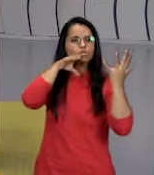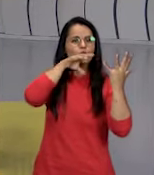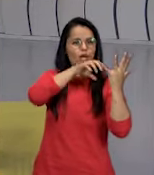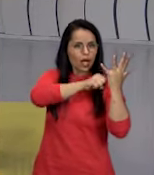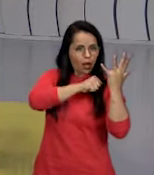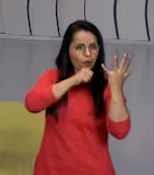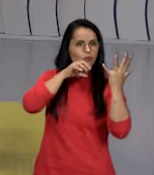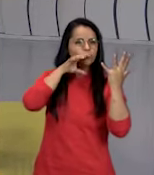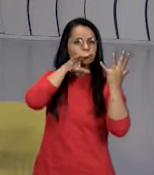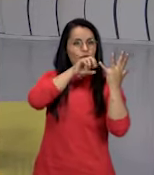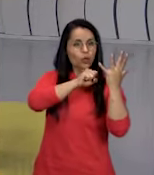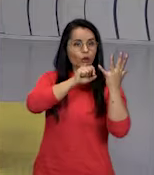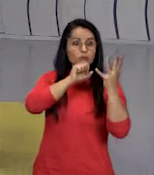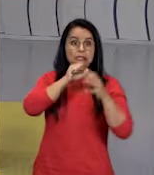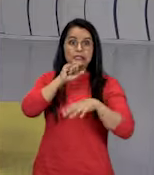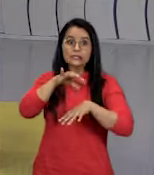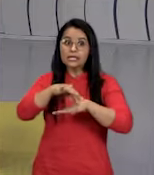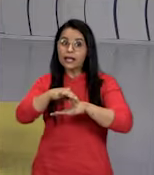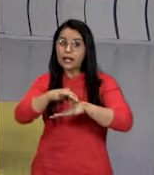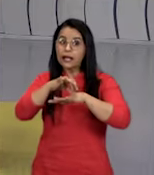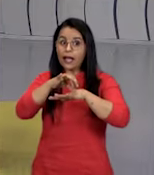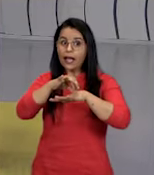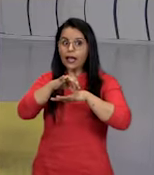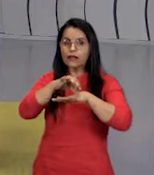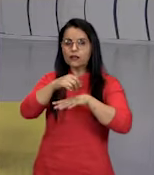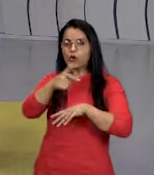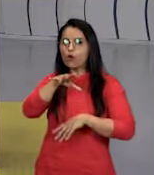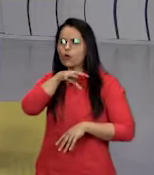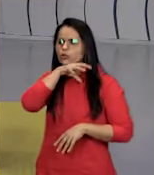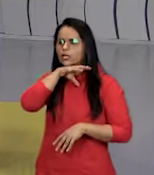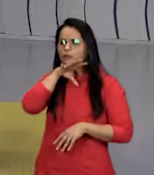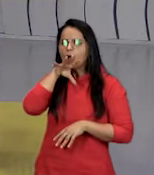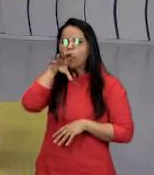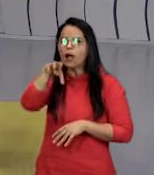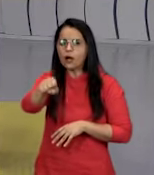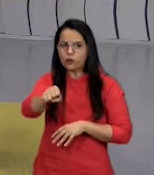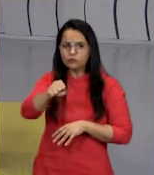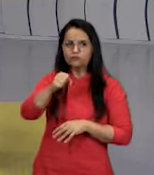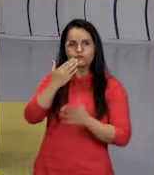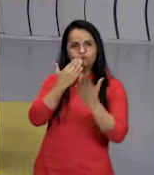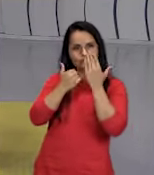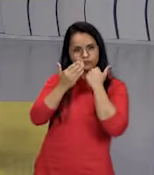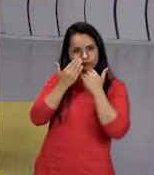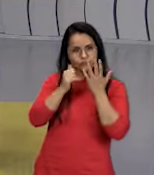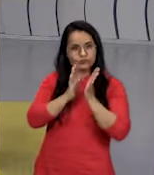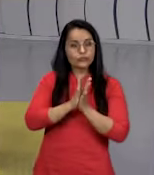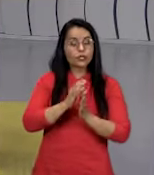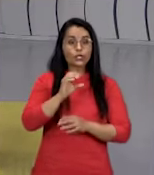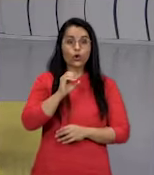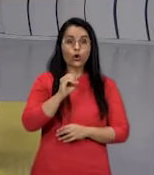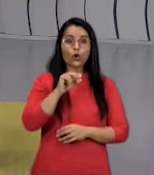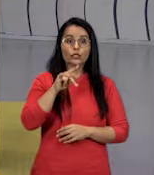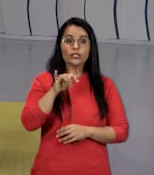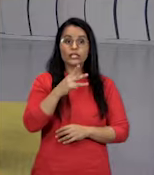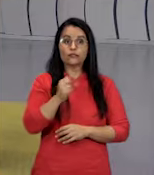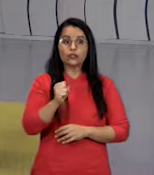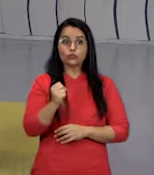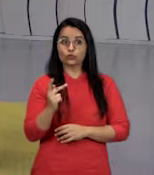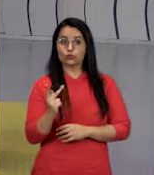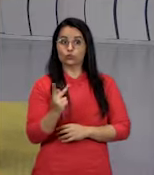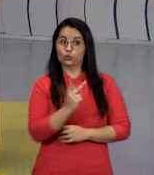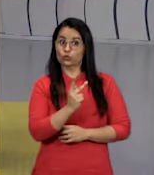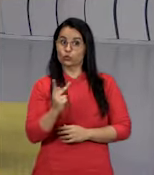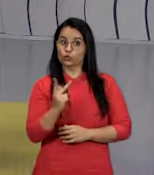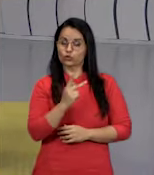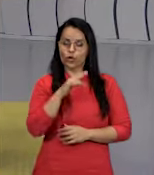que é carnívoro vai se alimentar da carne de outros animais. E os animais onívoros podem se alimentar,